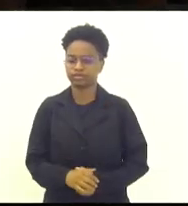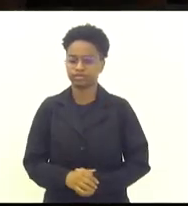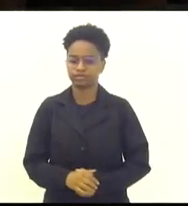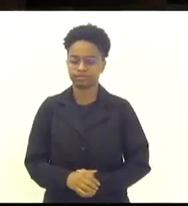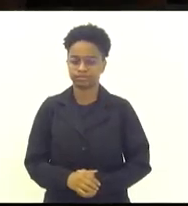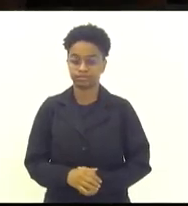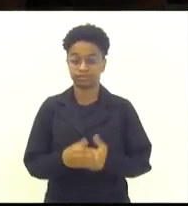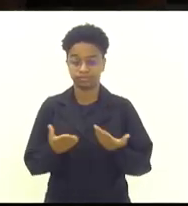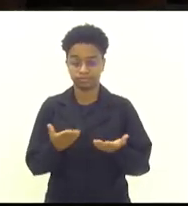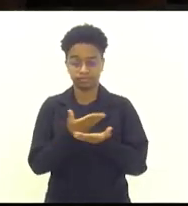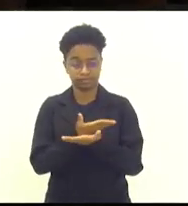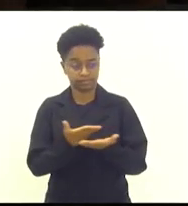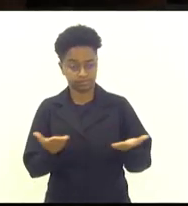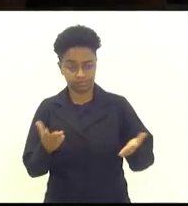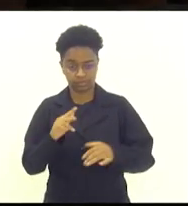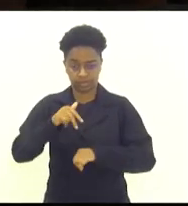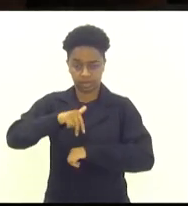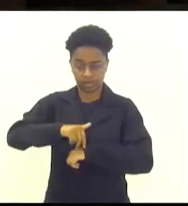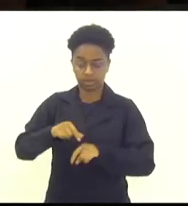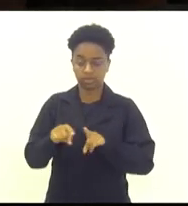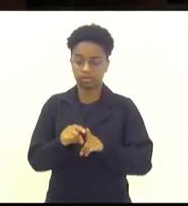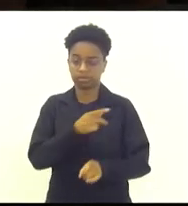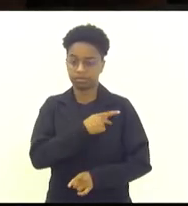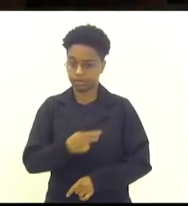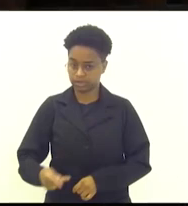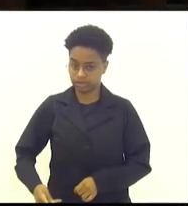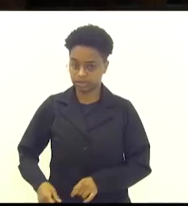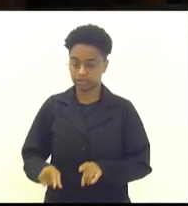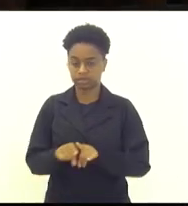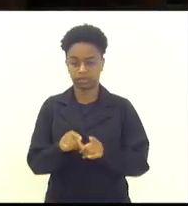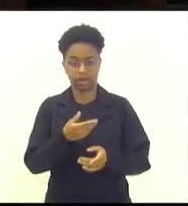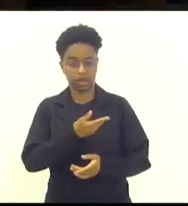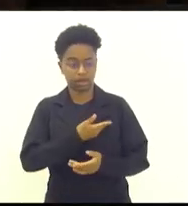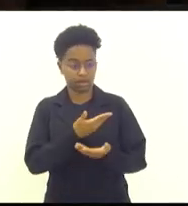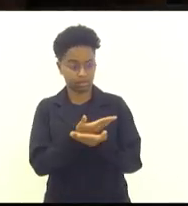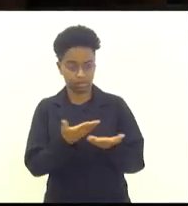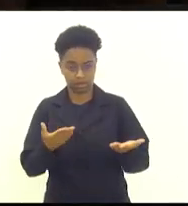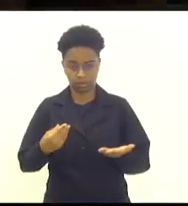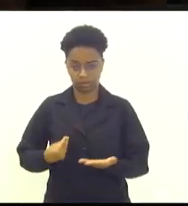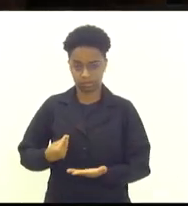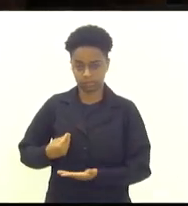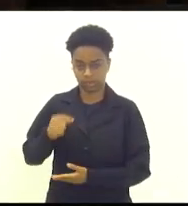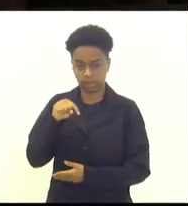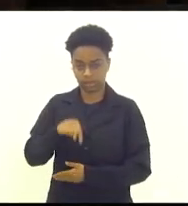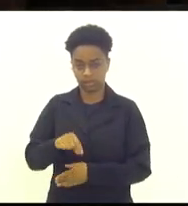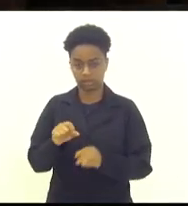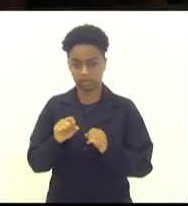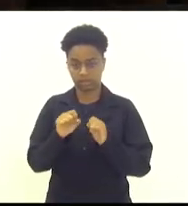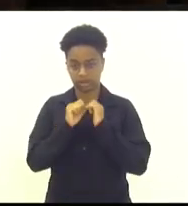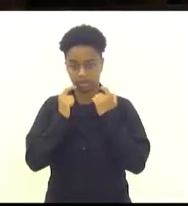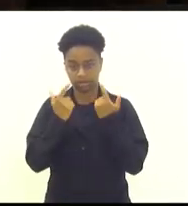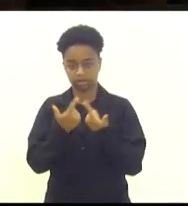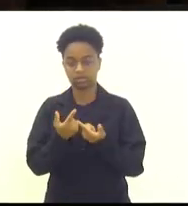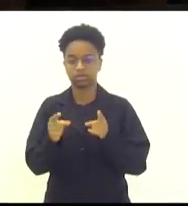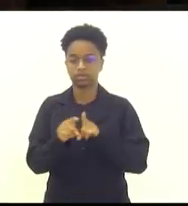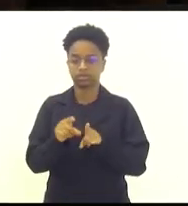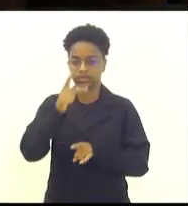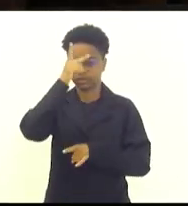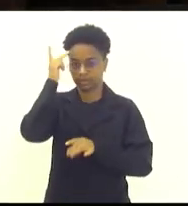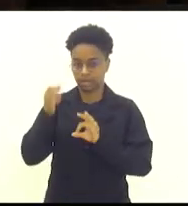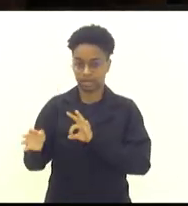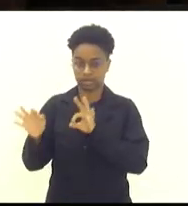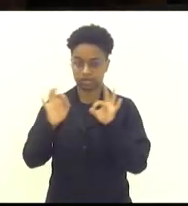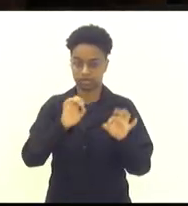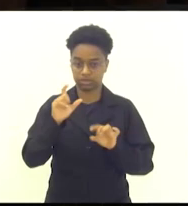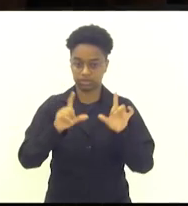Senhoras e senhores, senhor presidente, nobres colegas aqui presentes na Alerj, vocês que nos assistem na TV